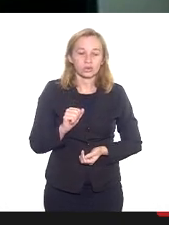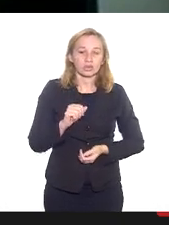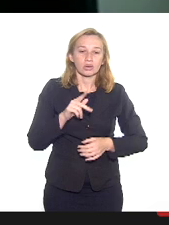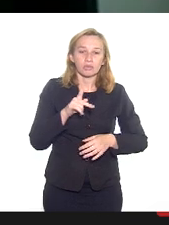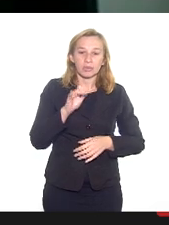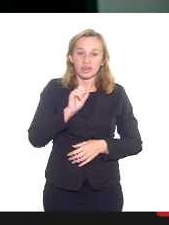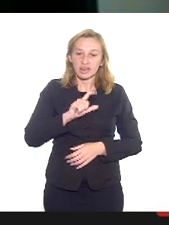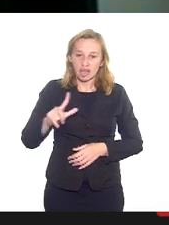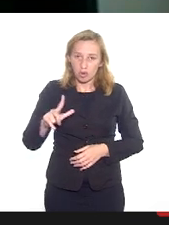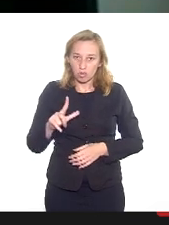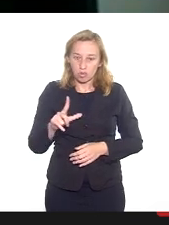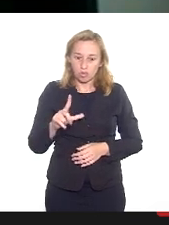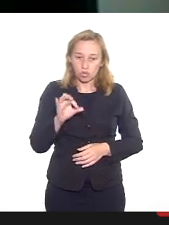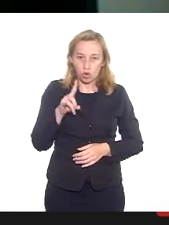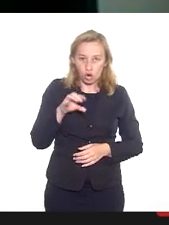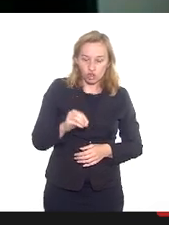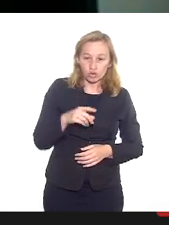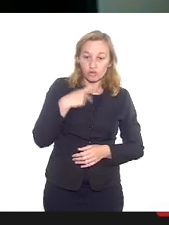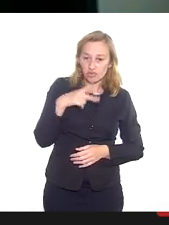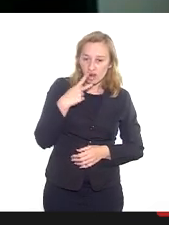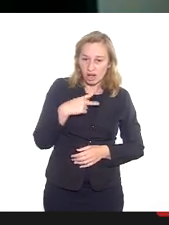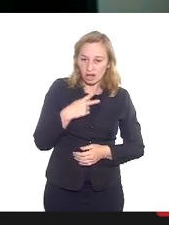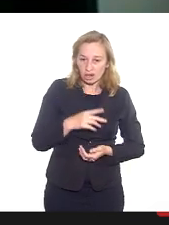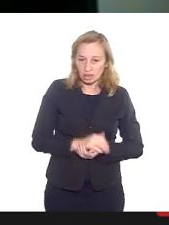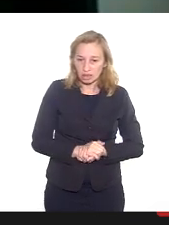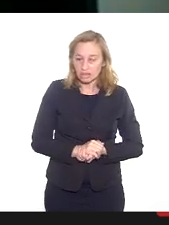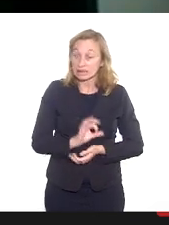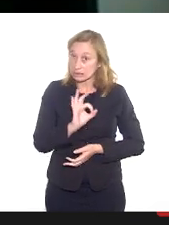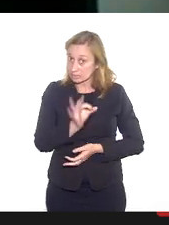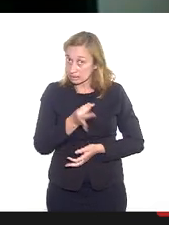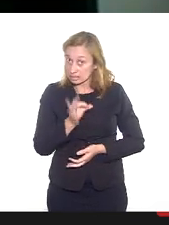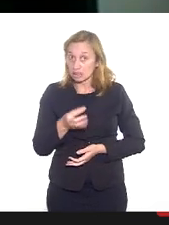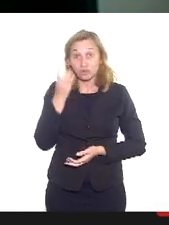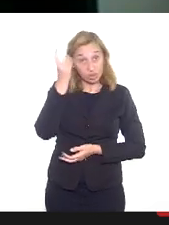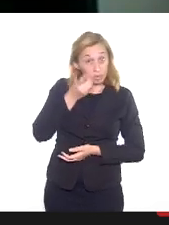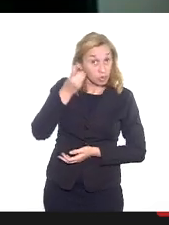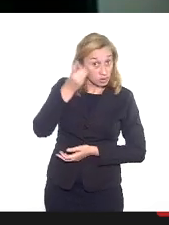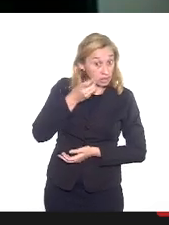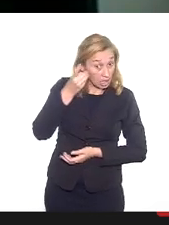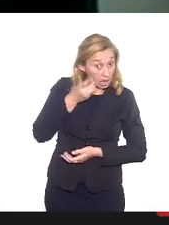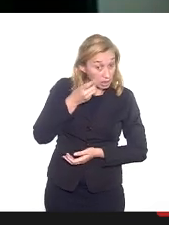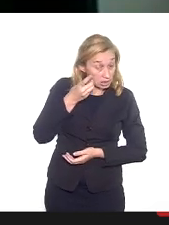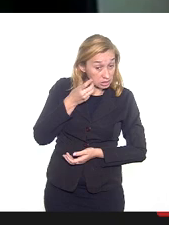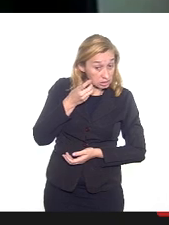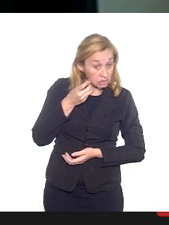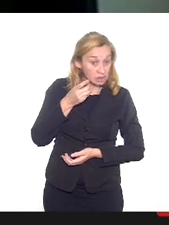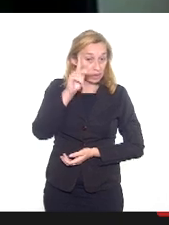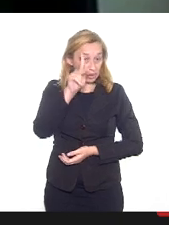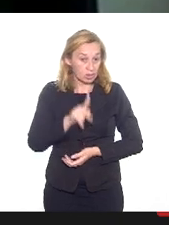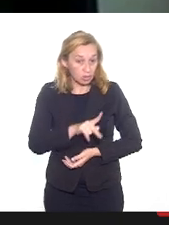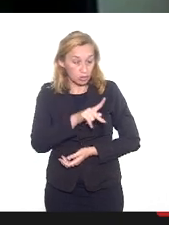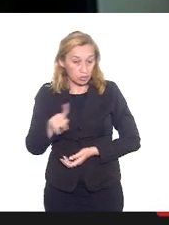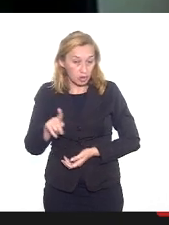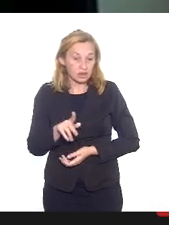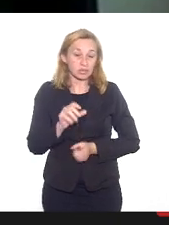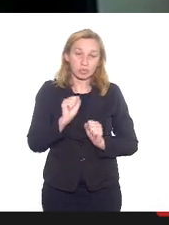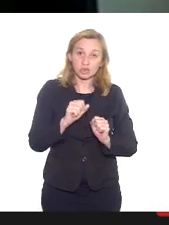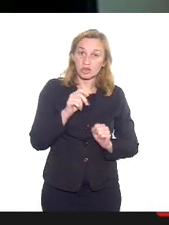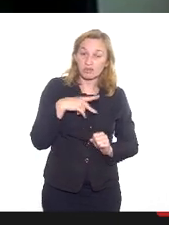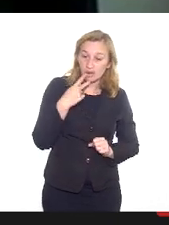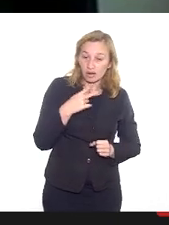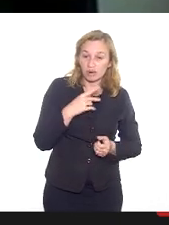Código Penal que nos fala, e com certeza o deputado, o padre Vitor vai poder contribuir,